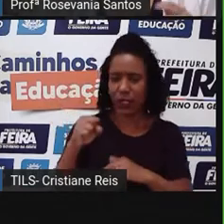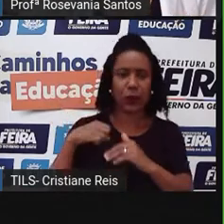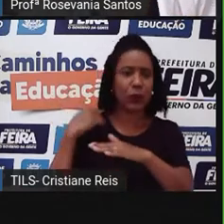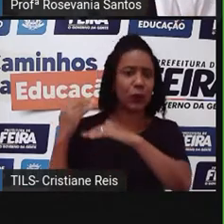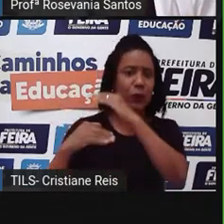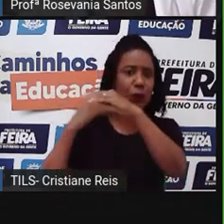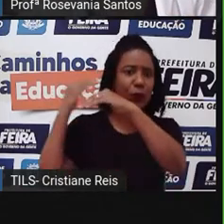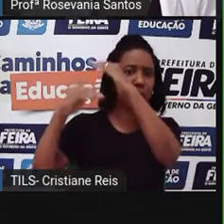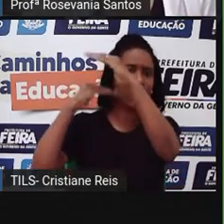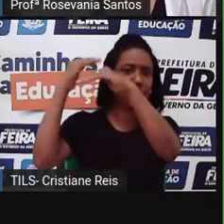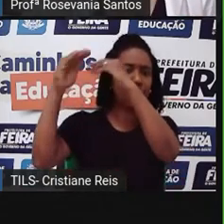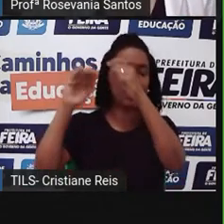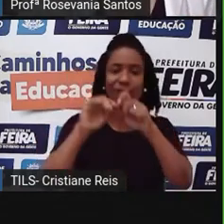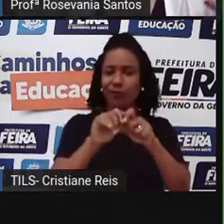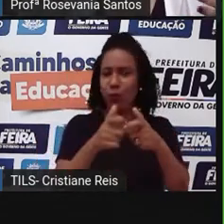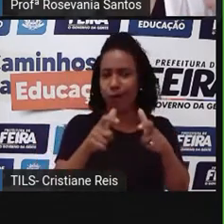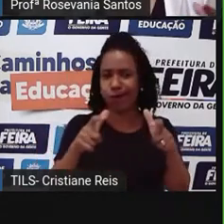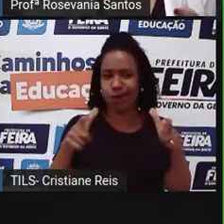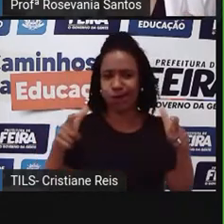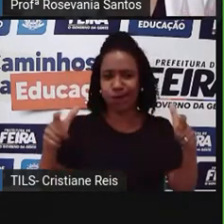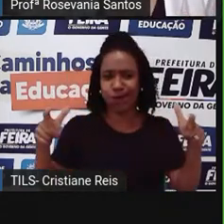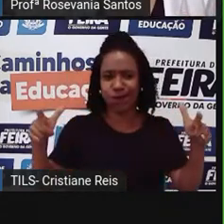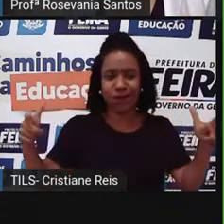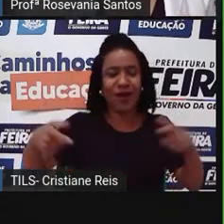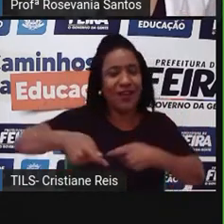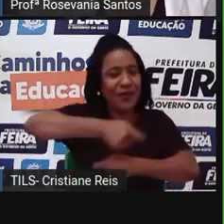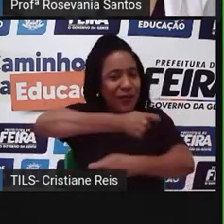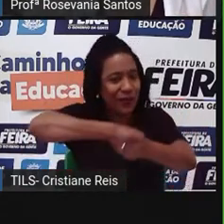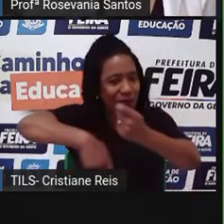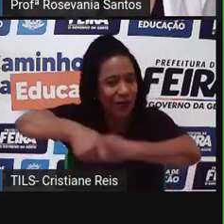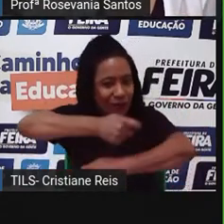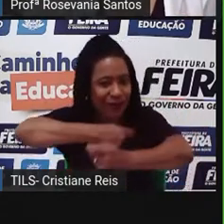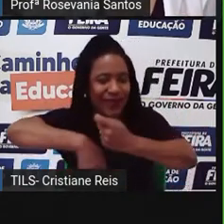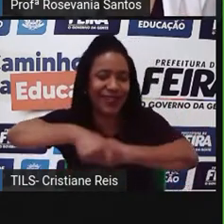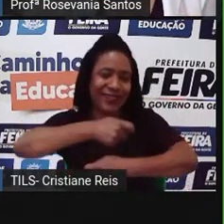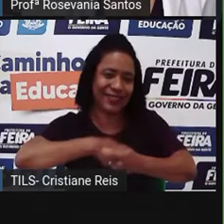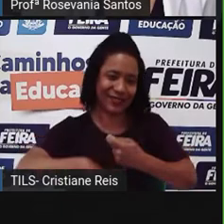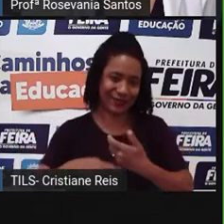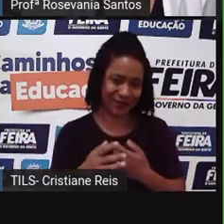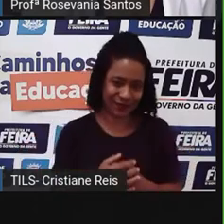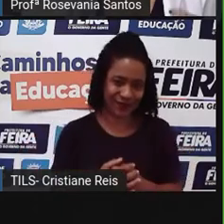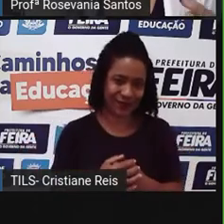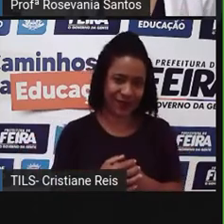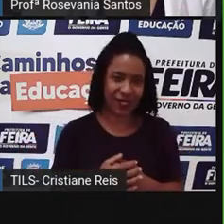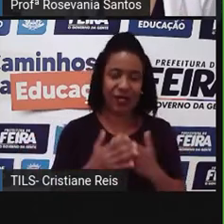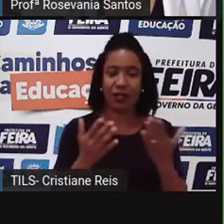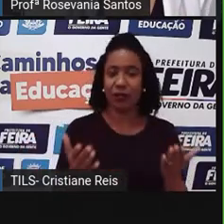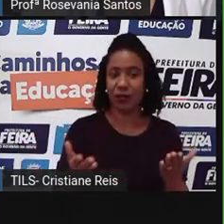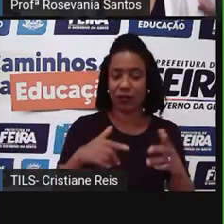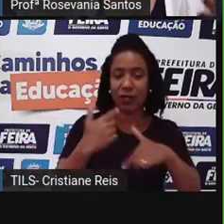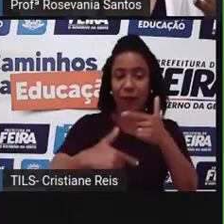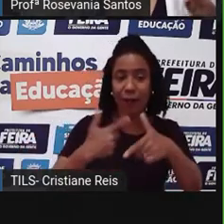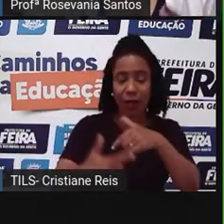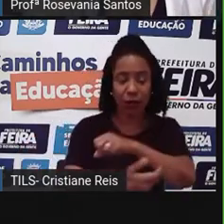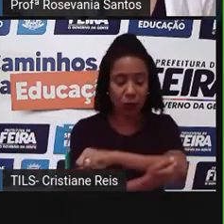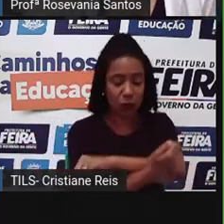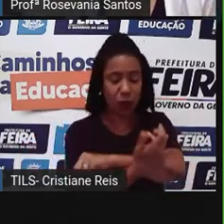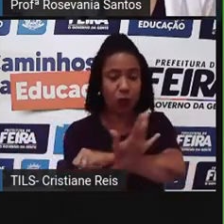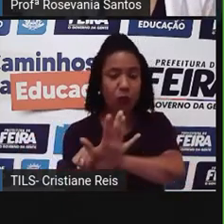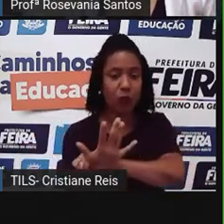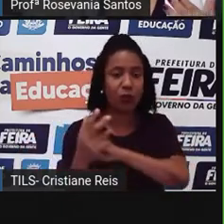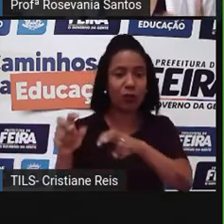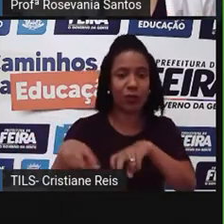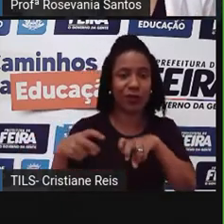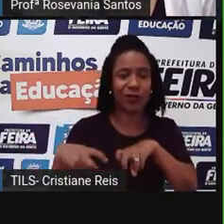questão do comércio, né? A nossa atividade econômica principal não é a atividade agrícola. É a atividade